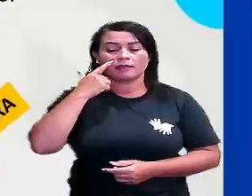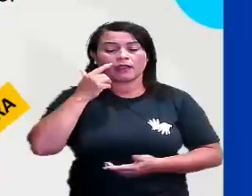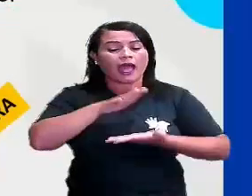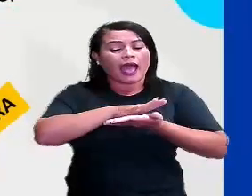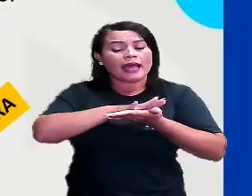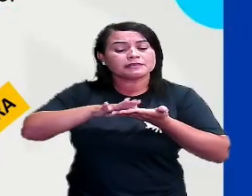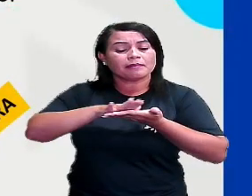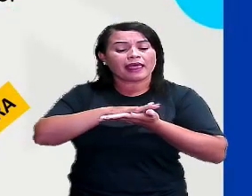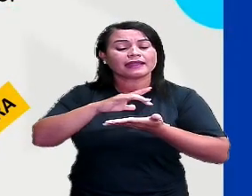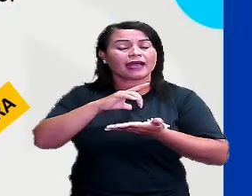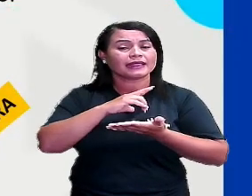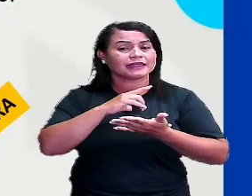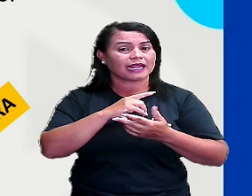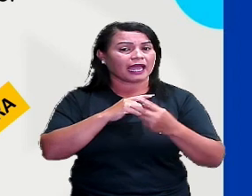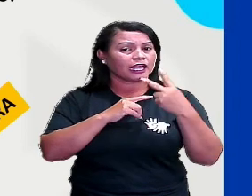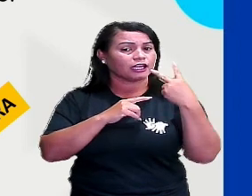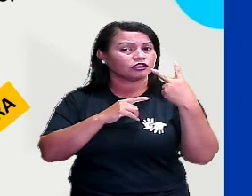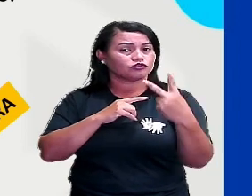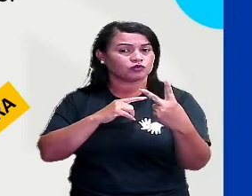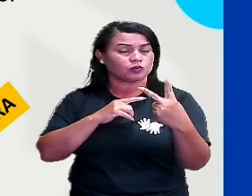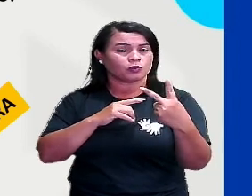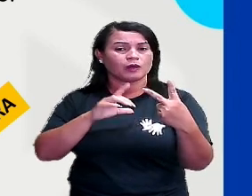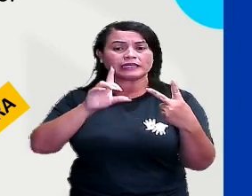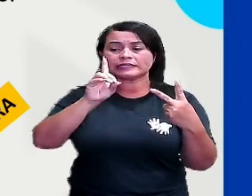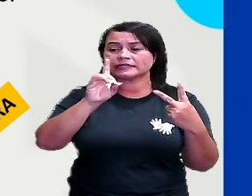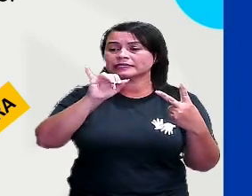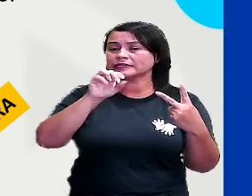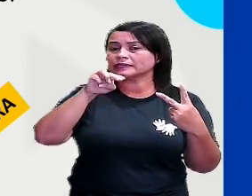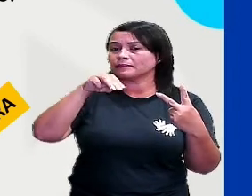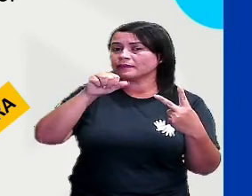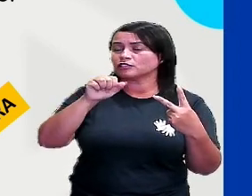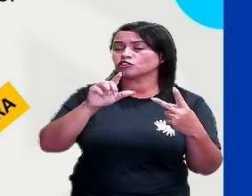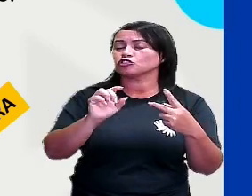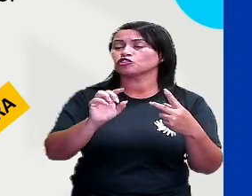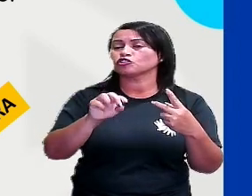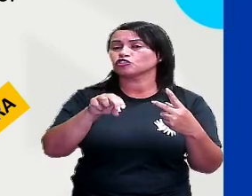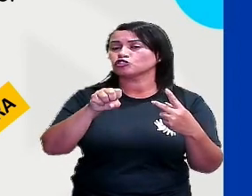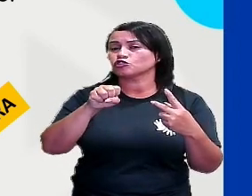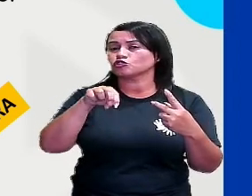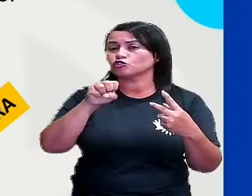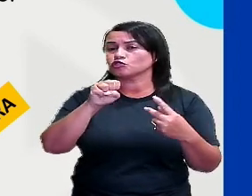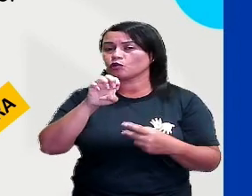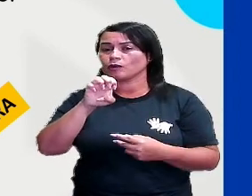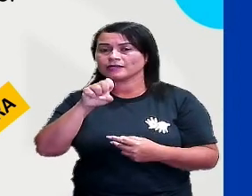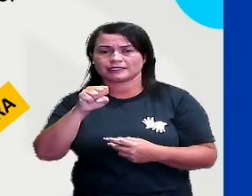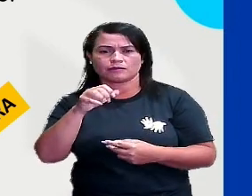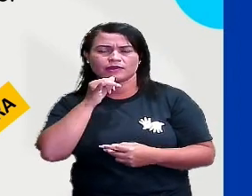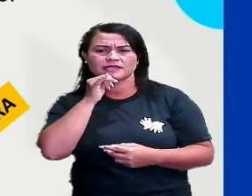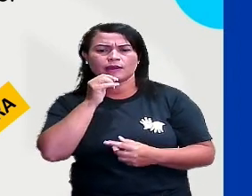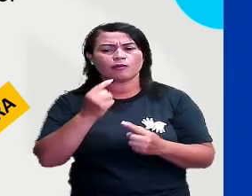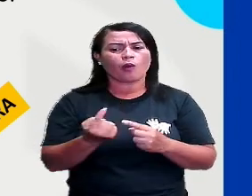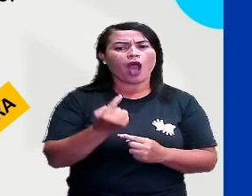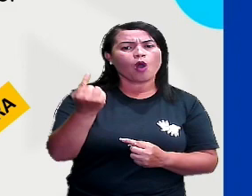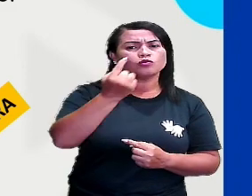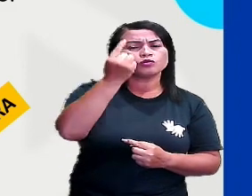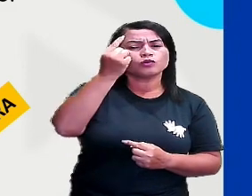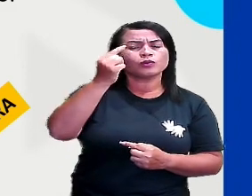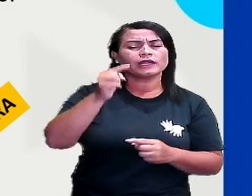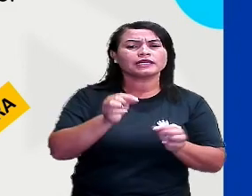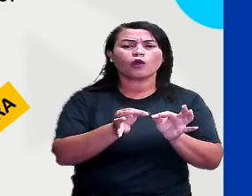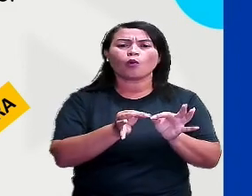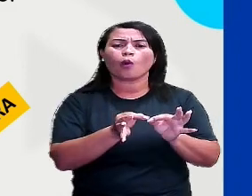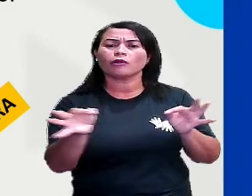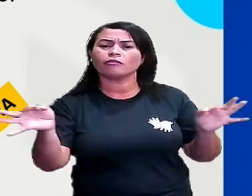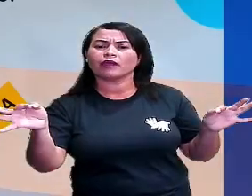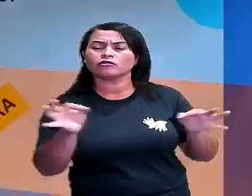planas possuem duas dimensões. Altura e comprimento. Olha bem a figura do quadrado aí. Veja